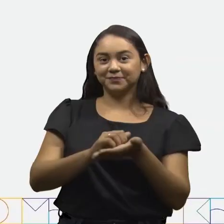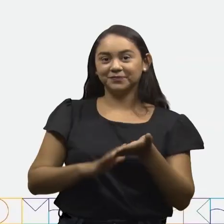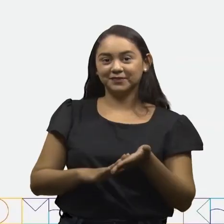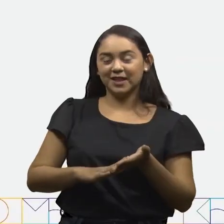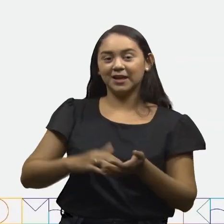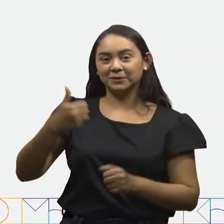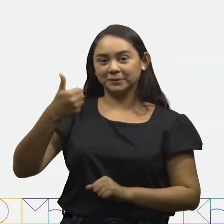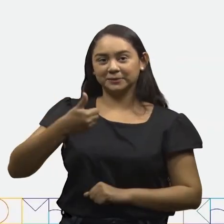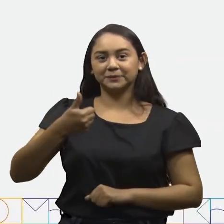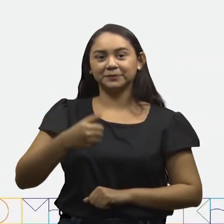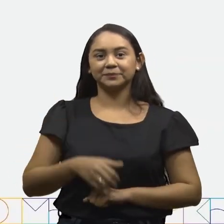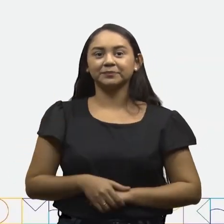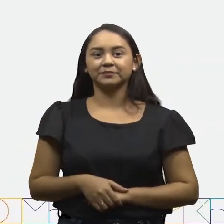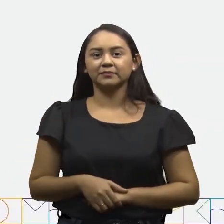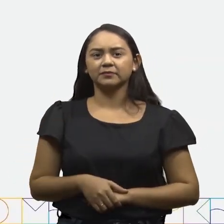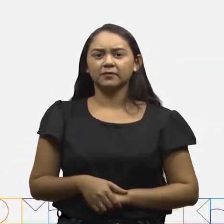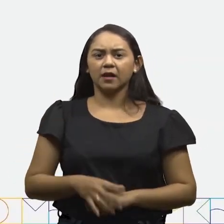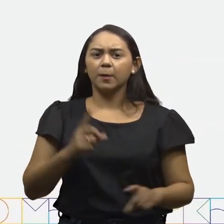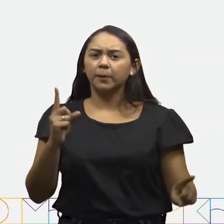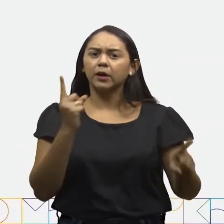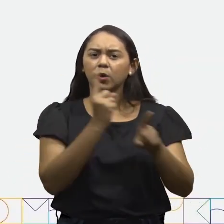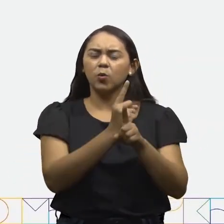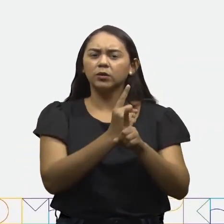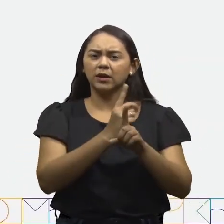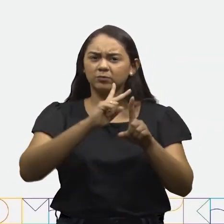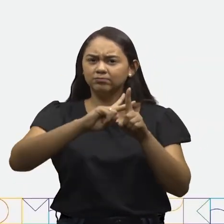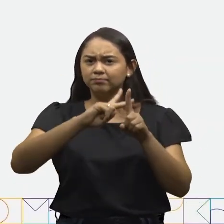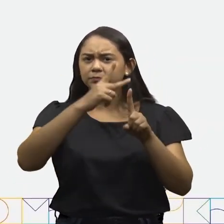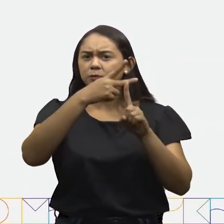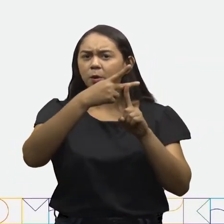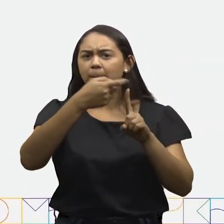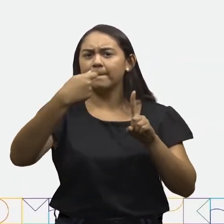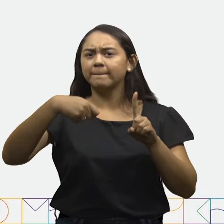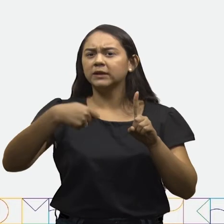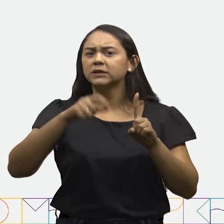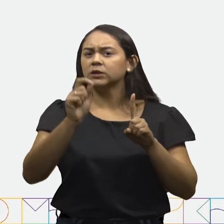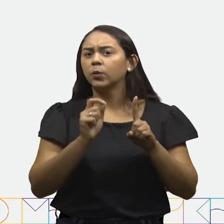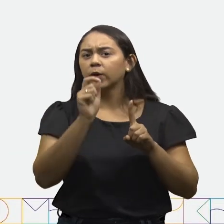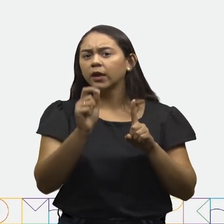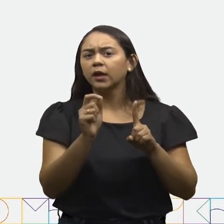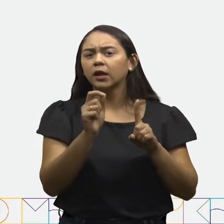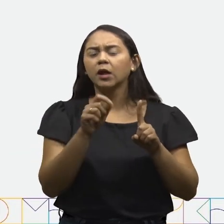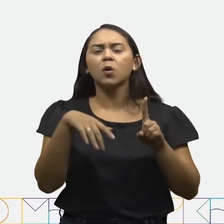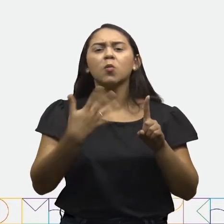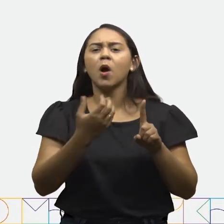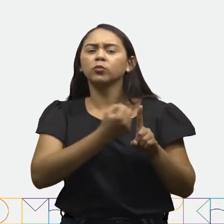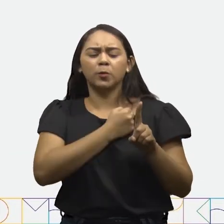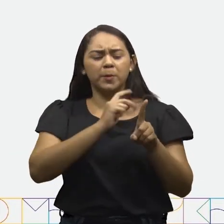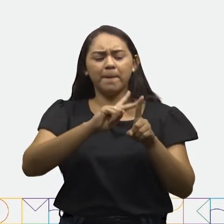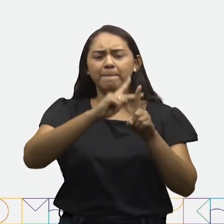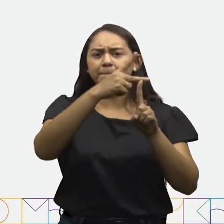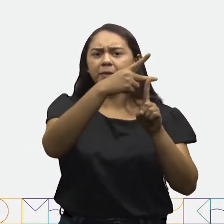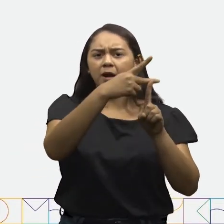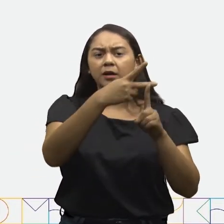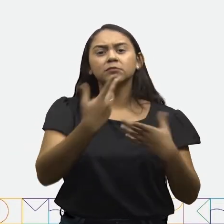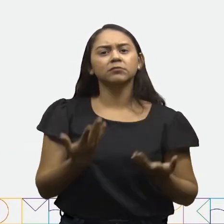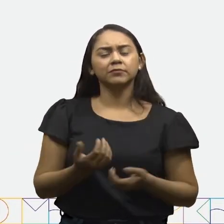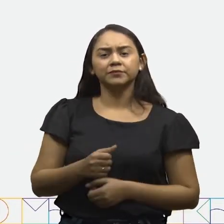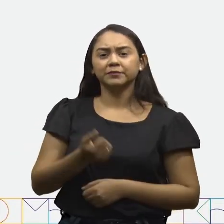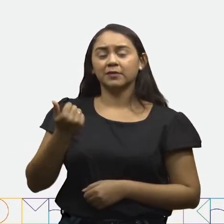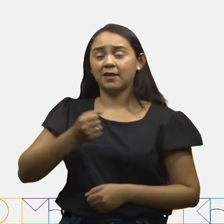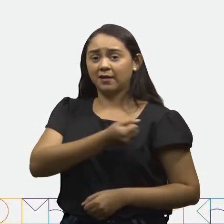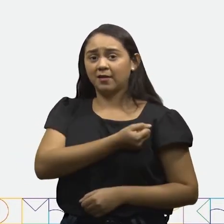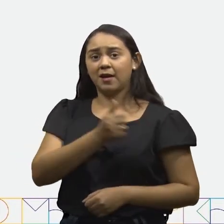Atividade 1. Para encontrar o dobro, devemos multiplicar esse número por